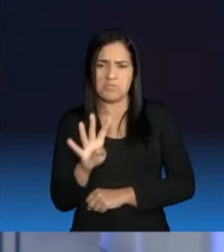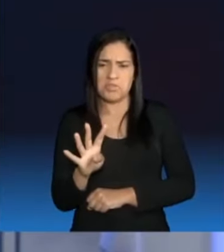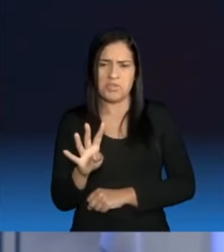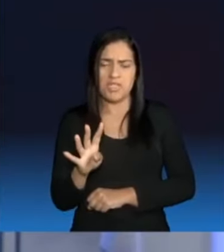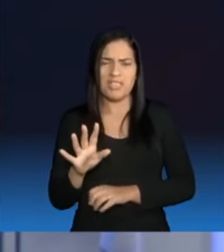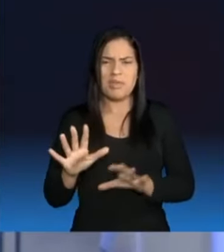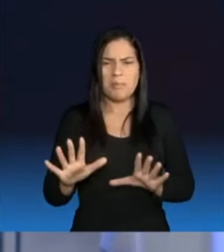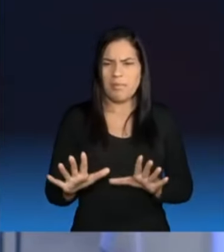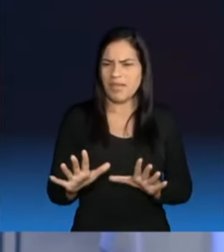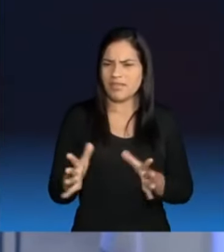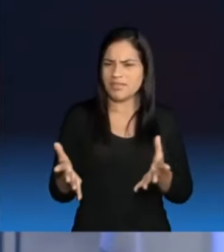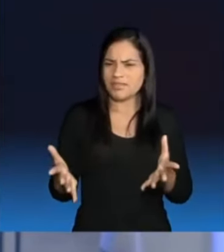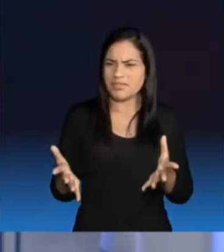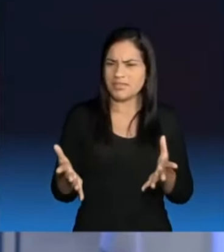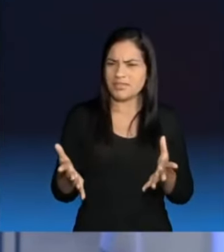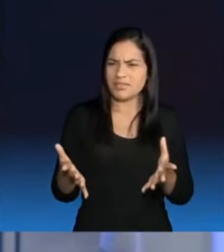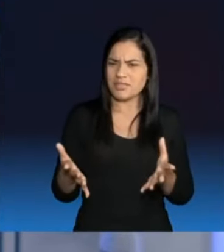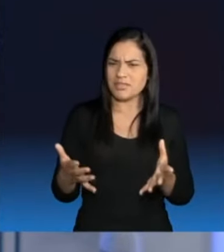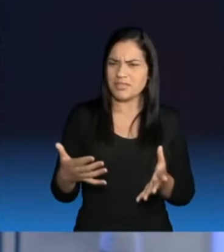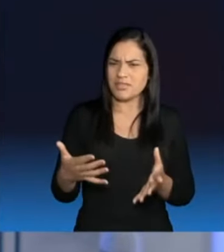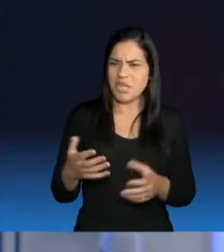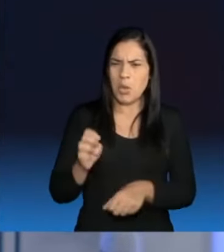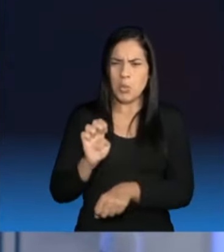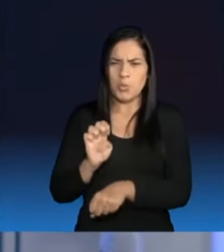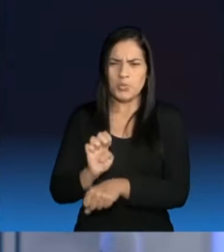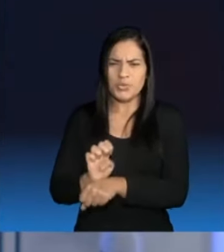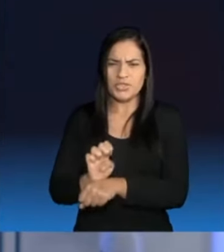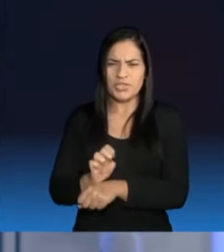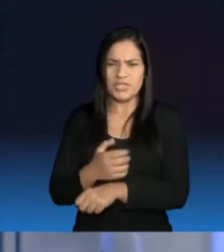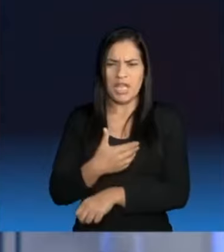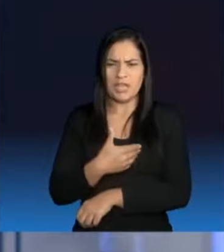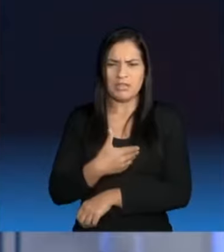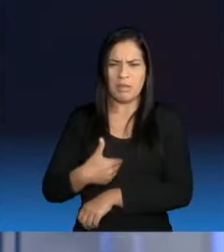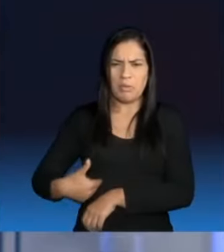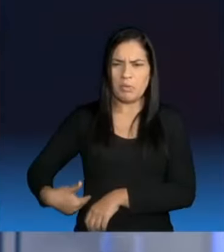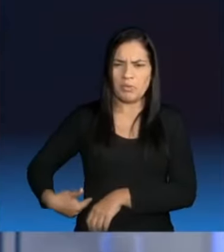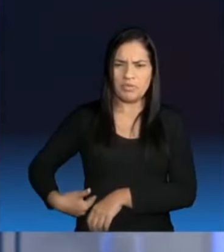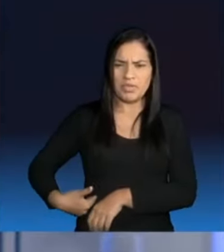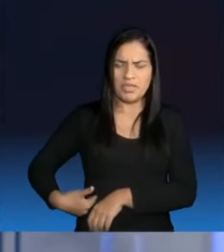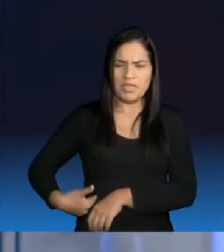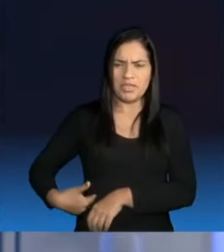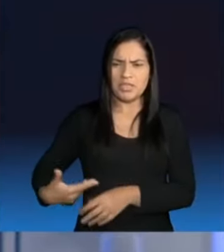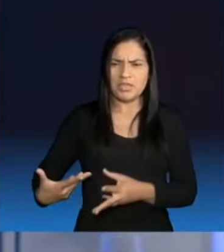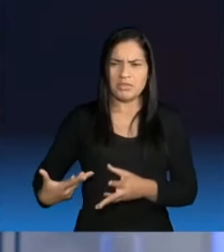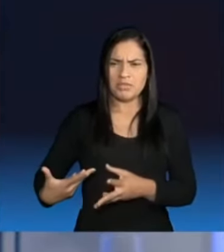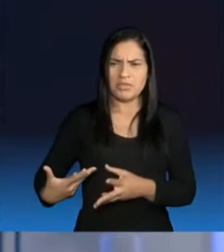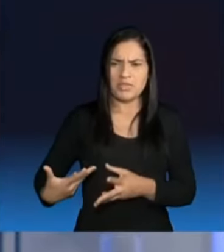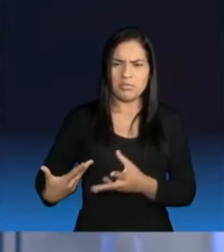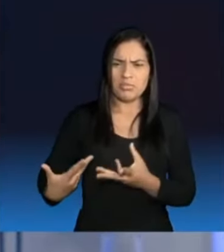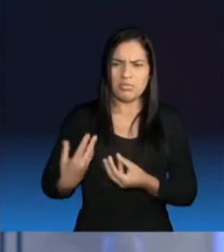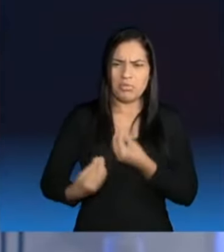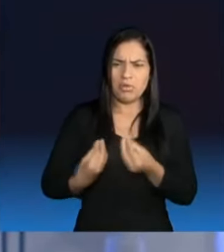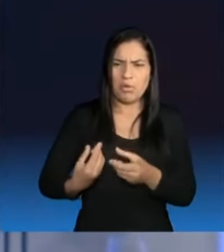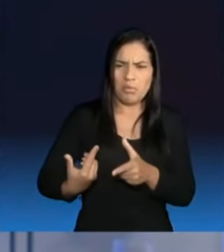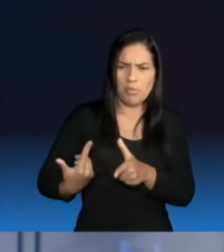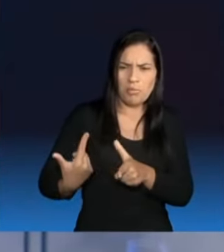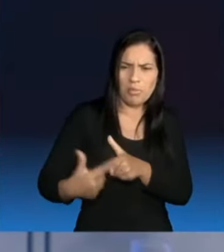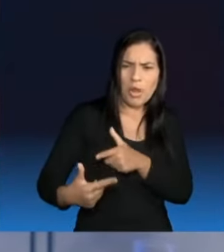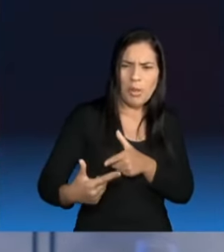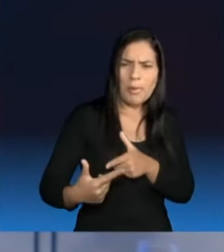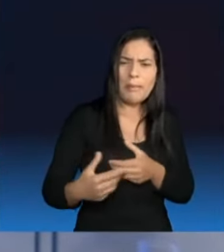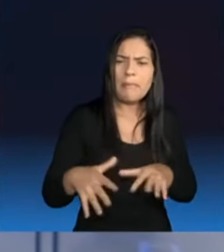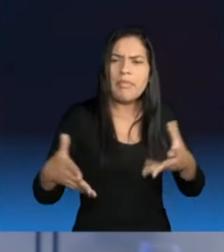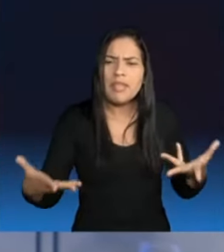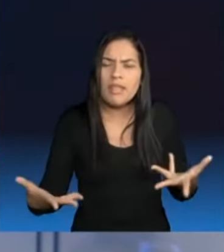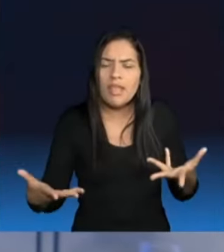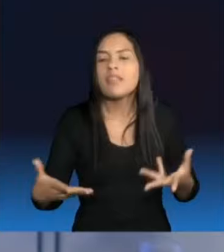funcionamento do Estado estaria gerando as filas. Gente, vamos falar sério? O município é responsável pela atenção básica da